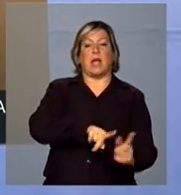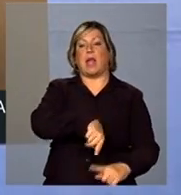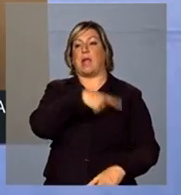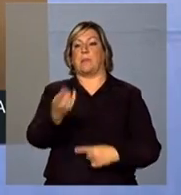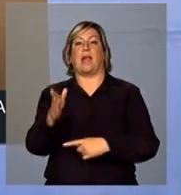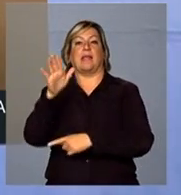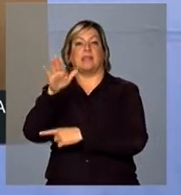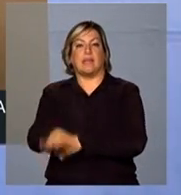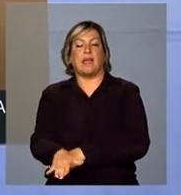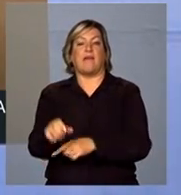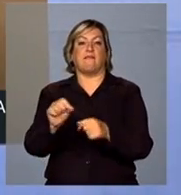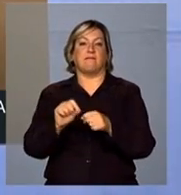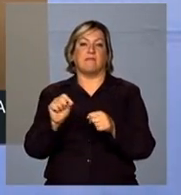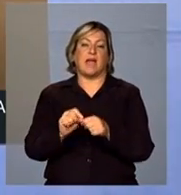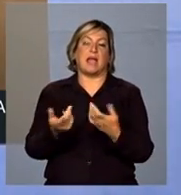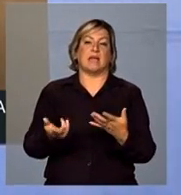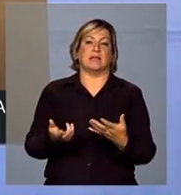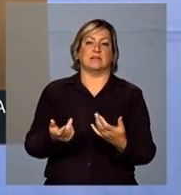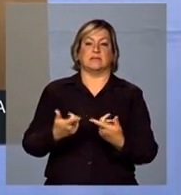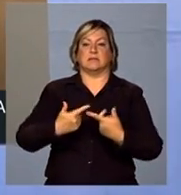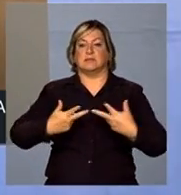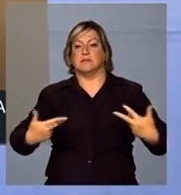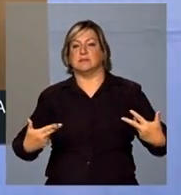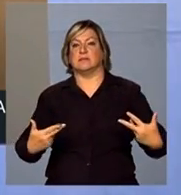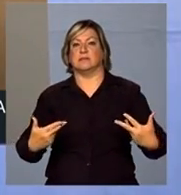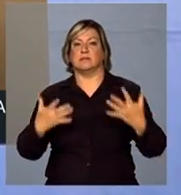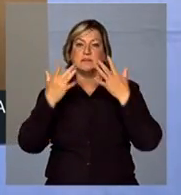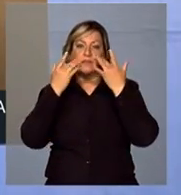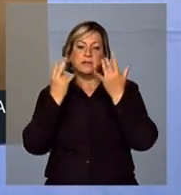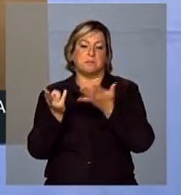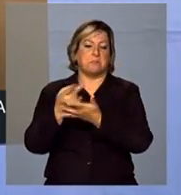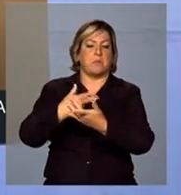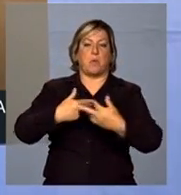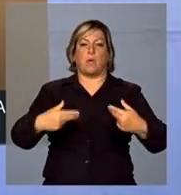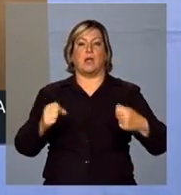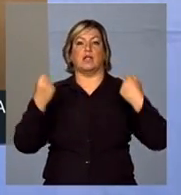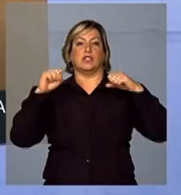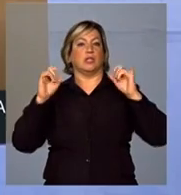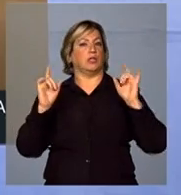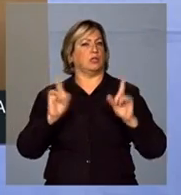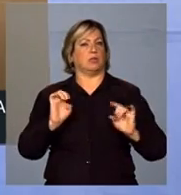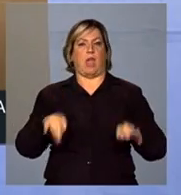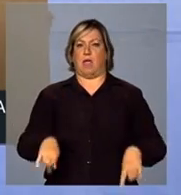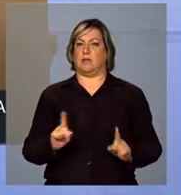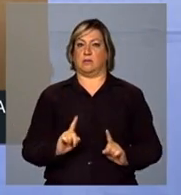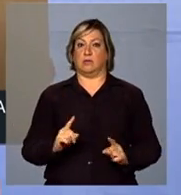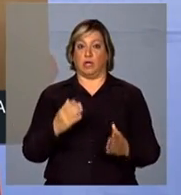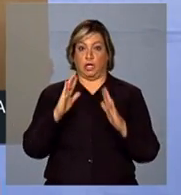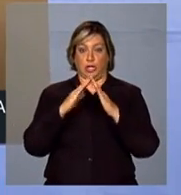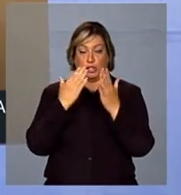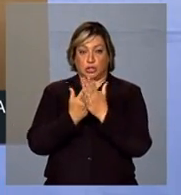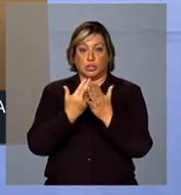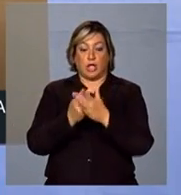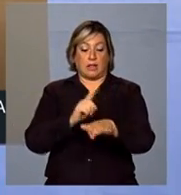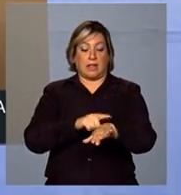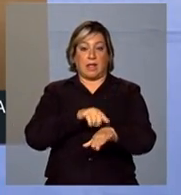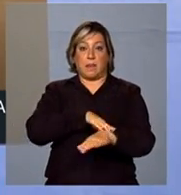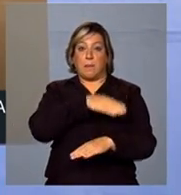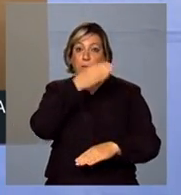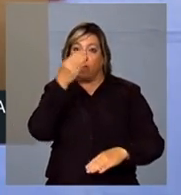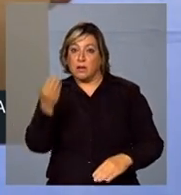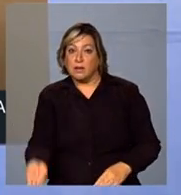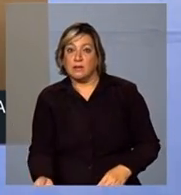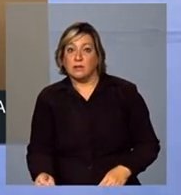tarde faz arte e faz esporte. Não é isso, não. Escola em tempo integral faz